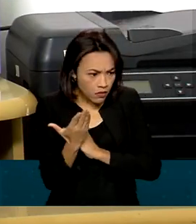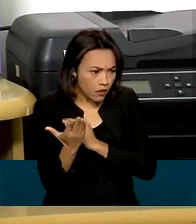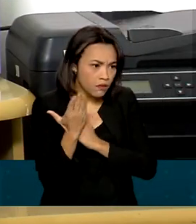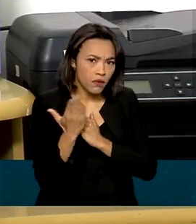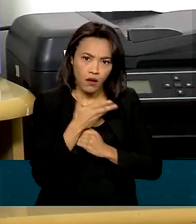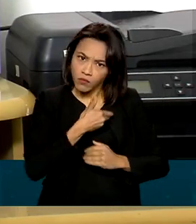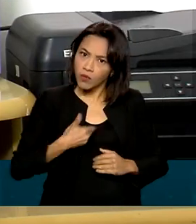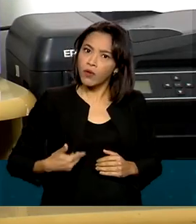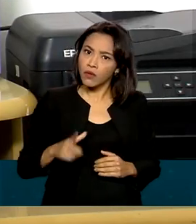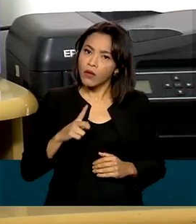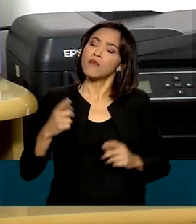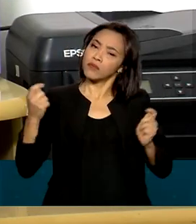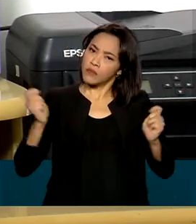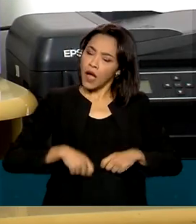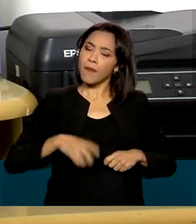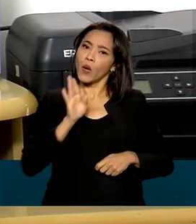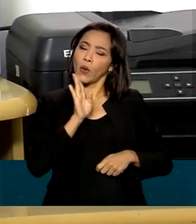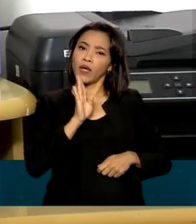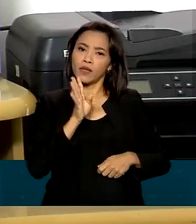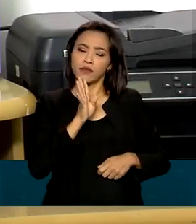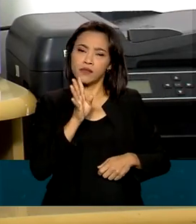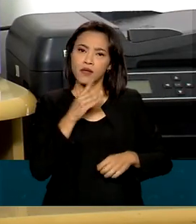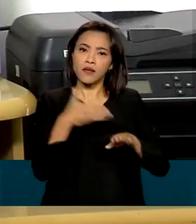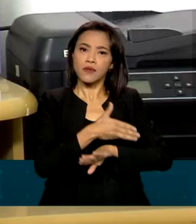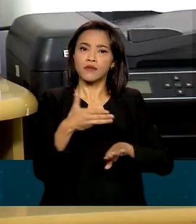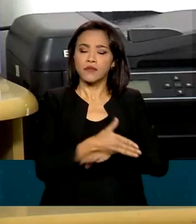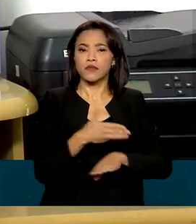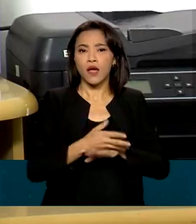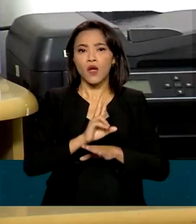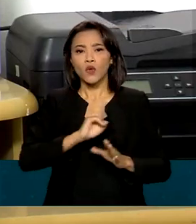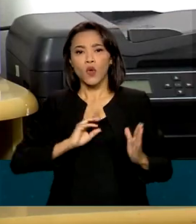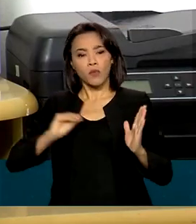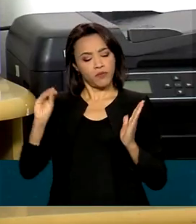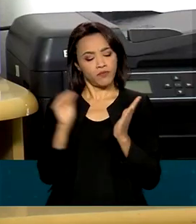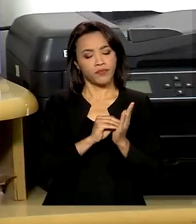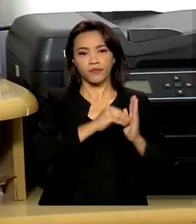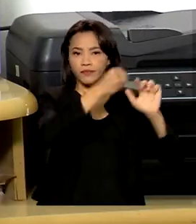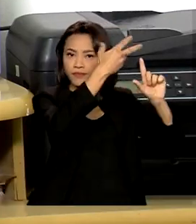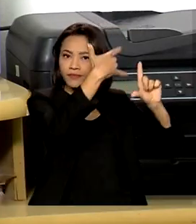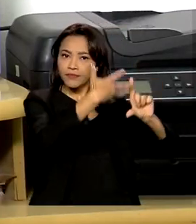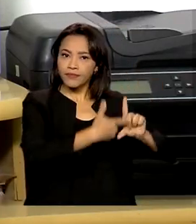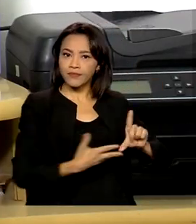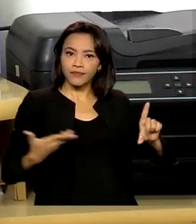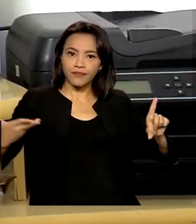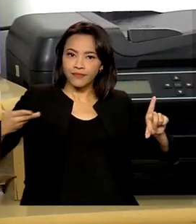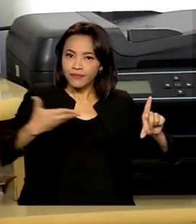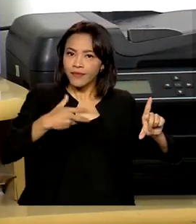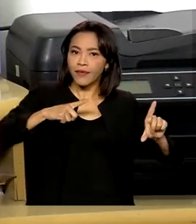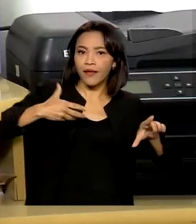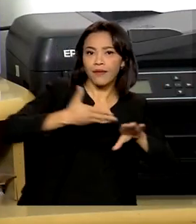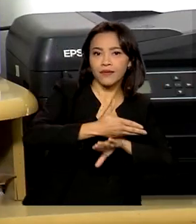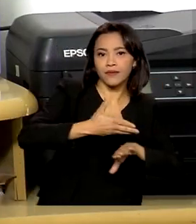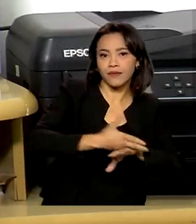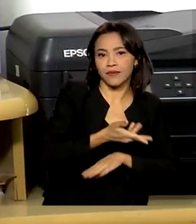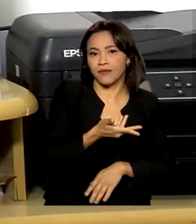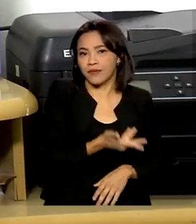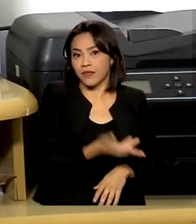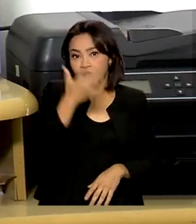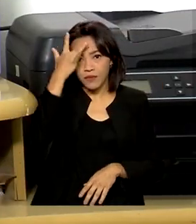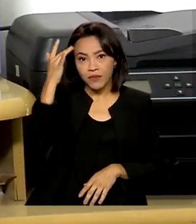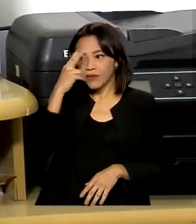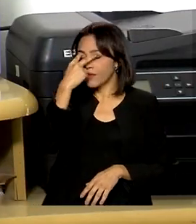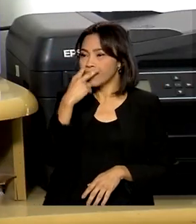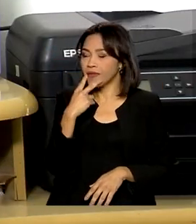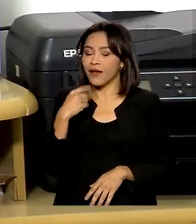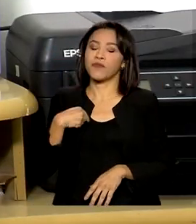conhecê-los e acessá-los, fazer o cadastro e, de uma certa forma, as pessoas com deficiência visual serão muito